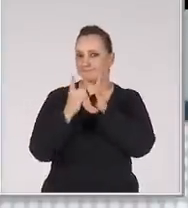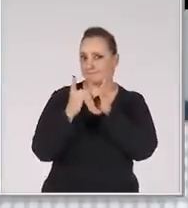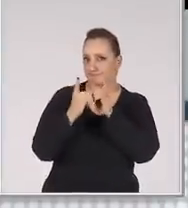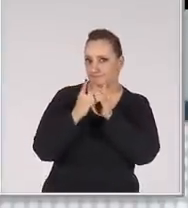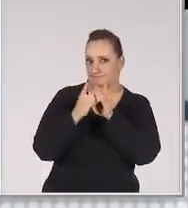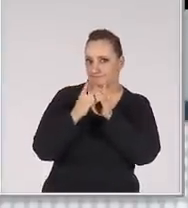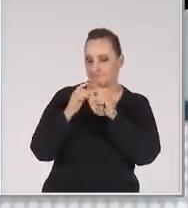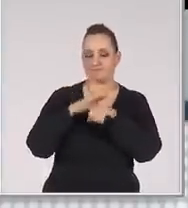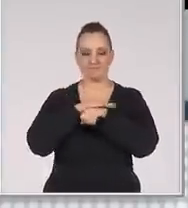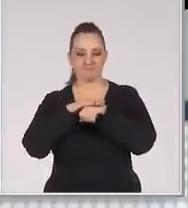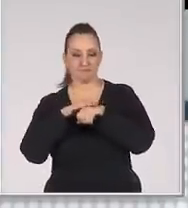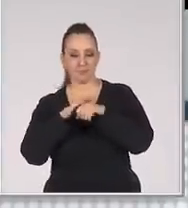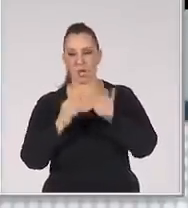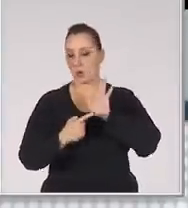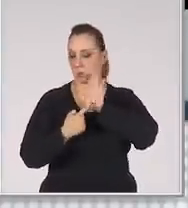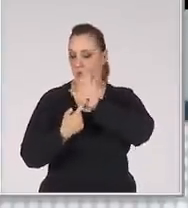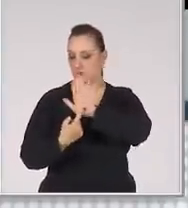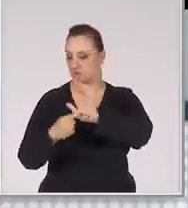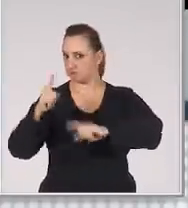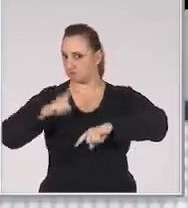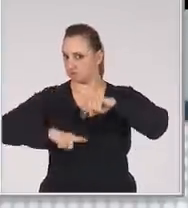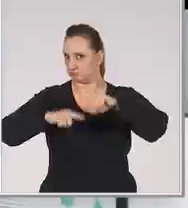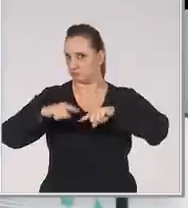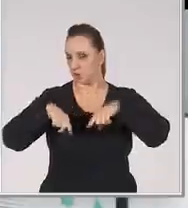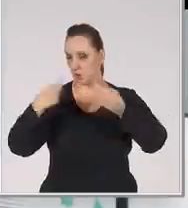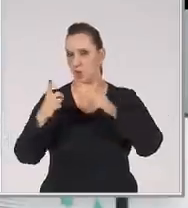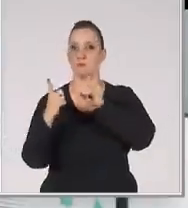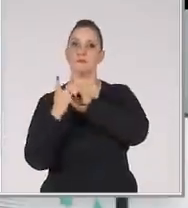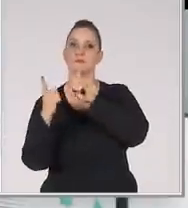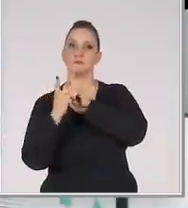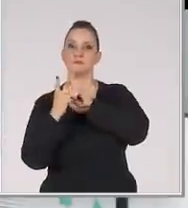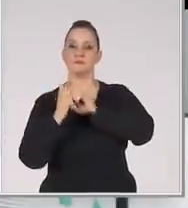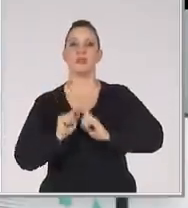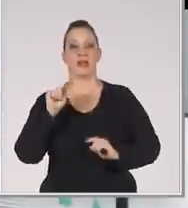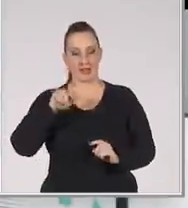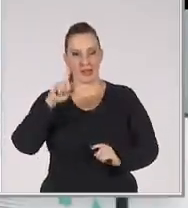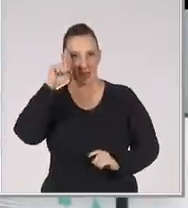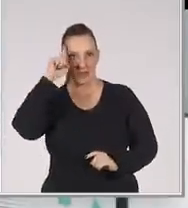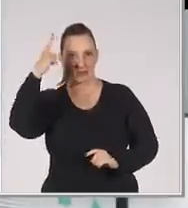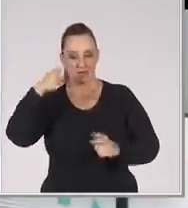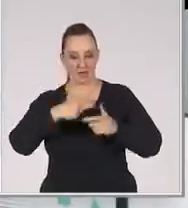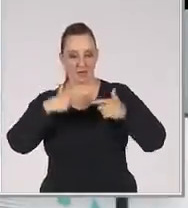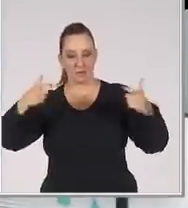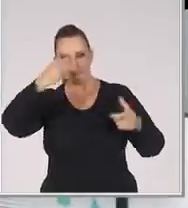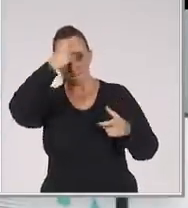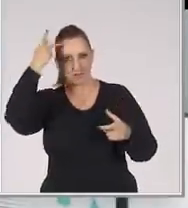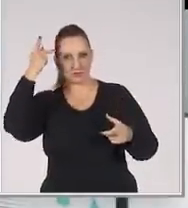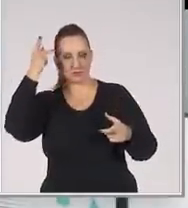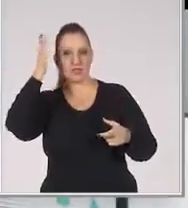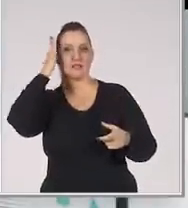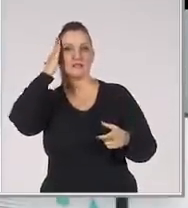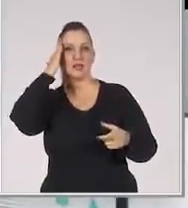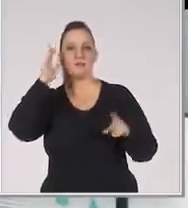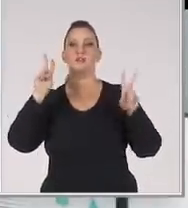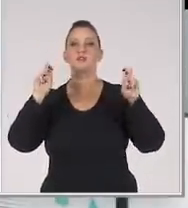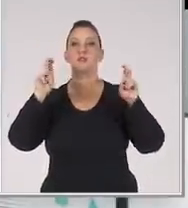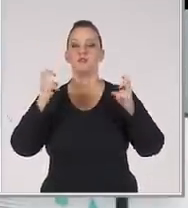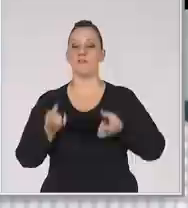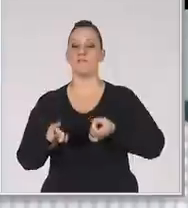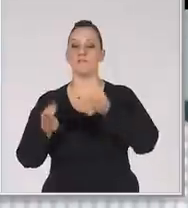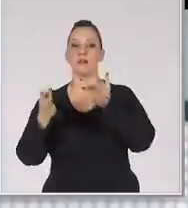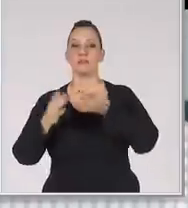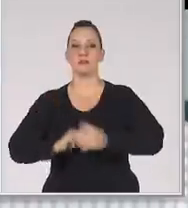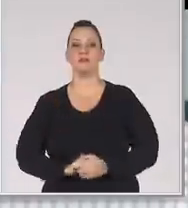cortesia e mostrar os produtos ou serviços Essa é a ideia que a maioria das pessoas faz da atividade do